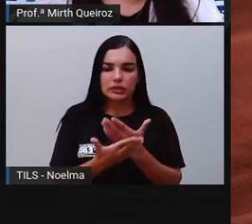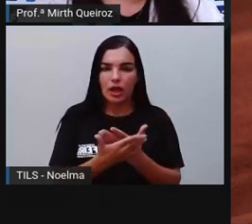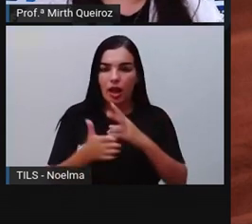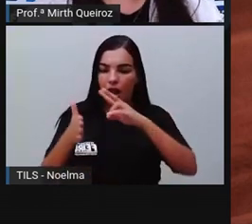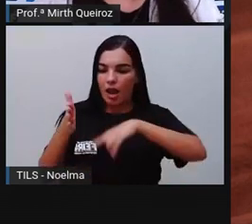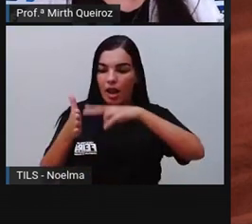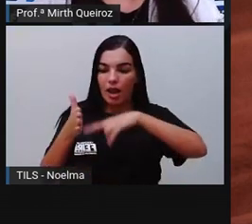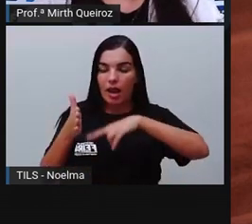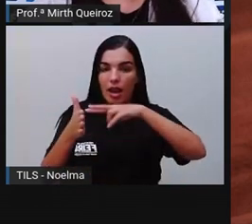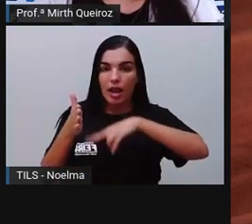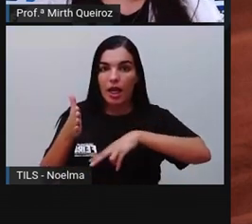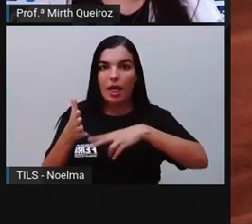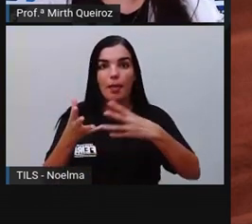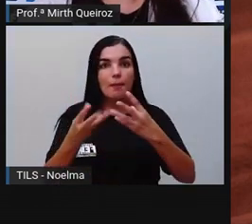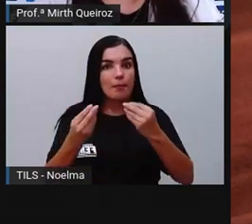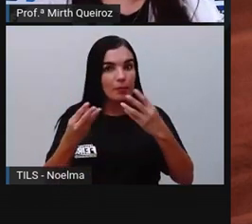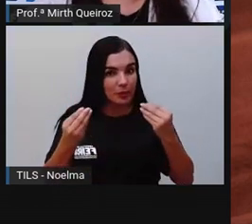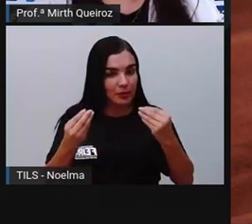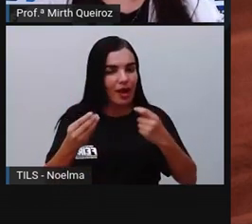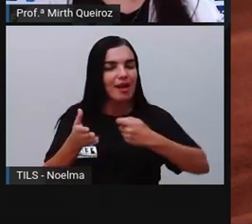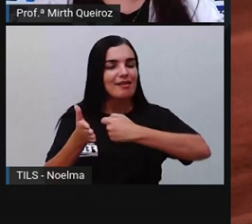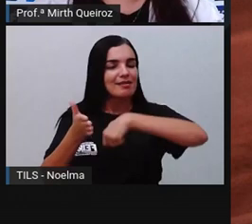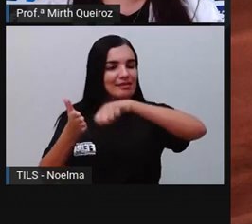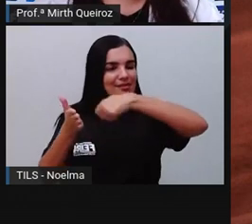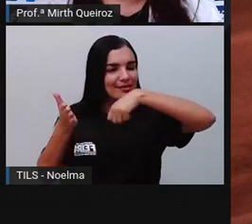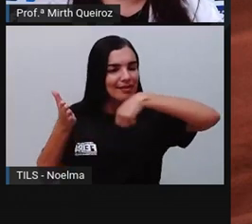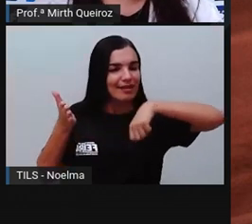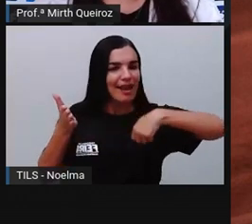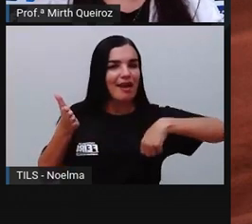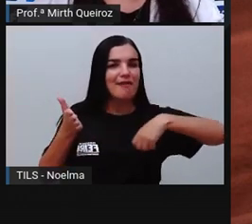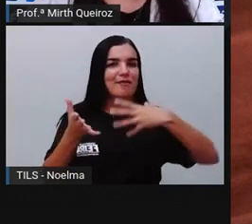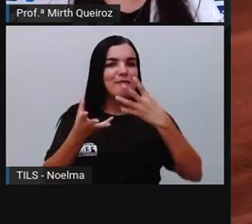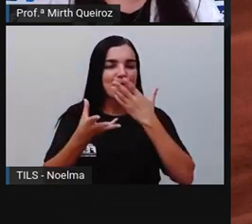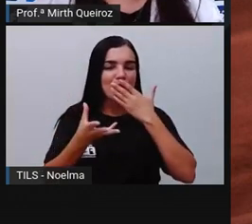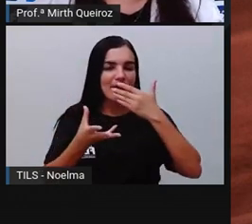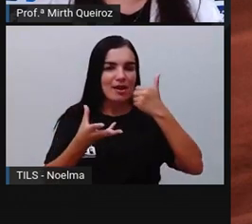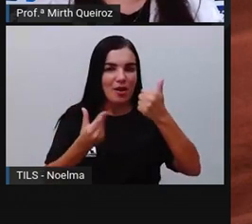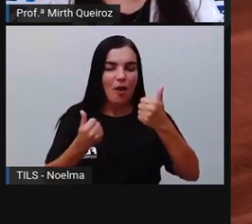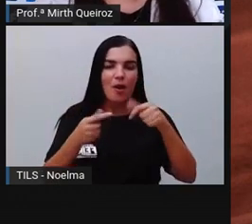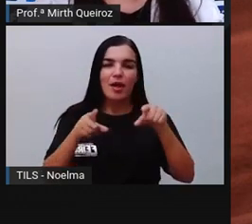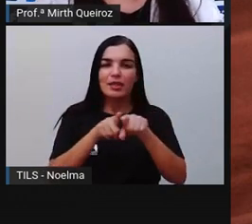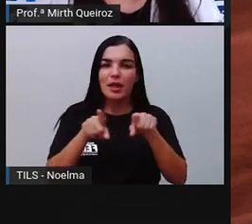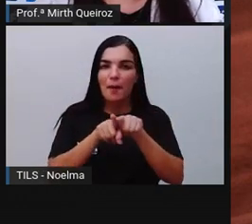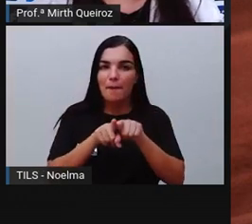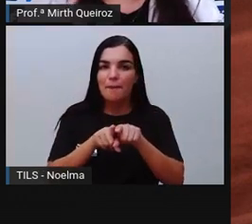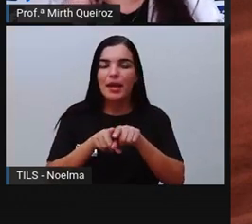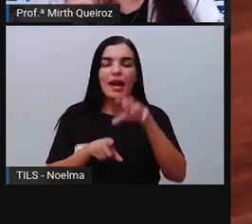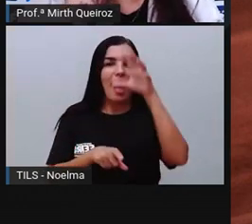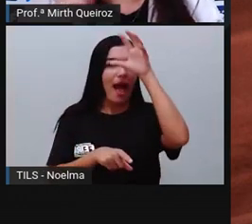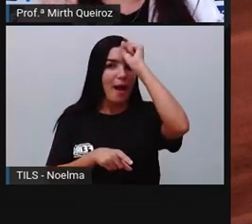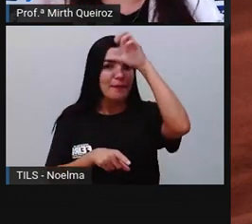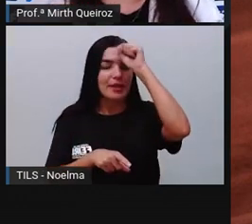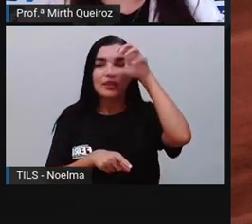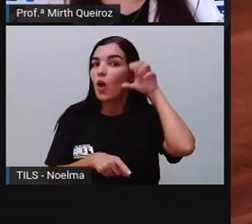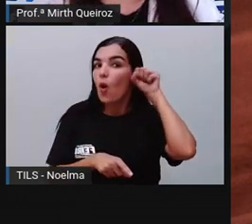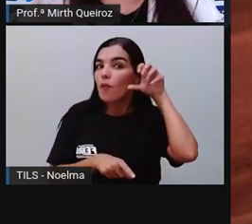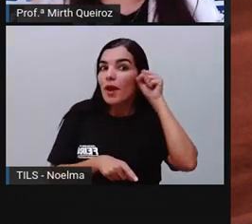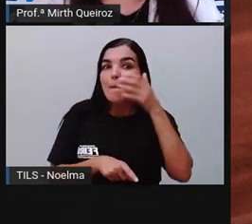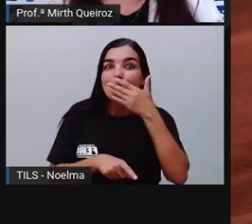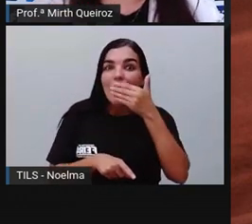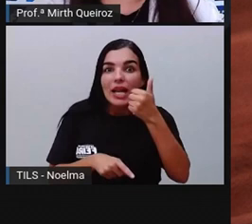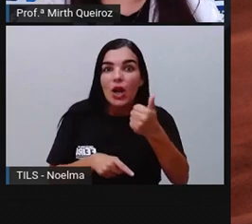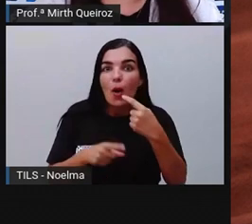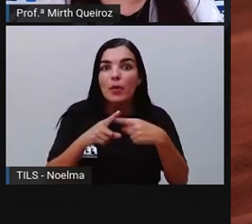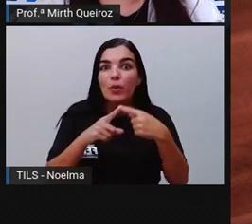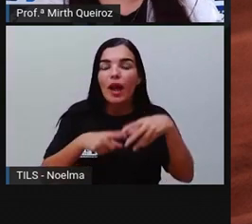muito, né? Escreve melhor, fala melhor e até mesmo aprende a ouvir melhor, né?